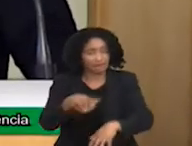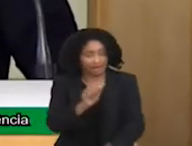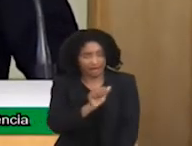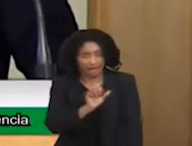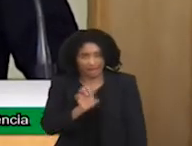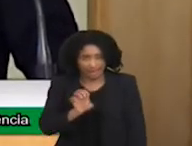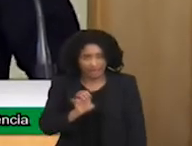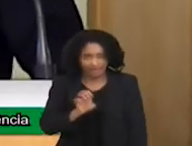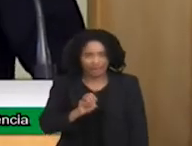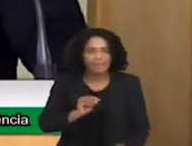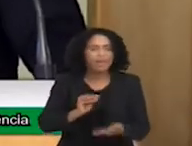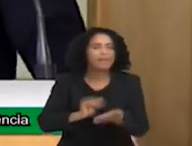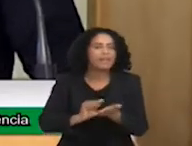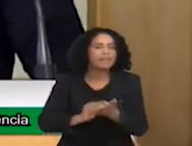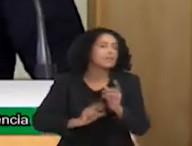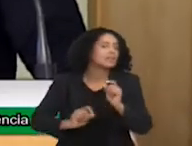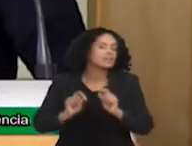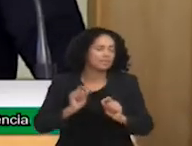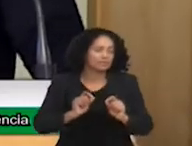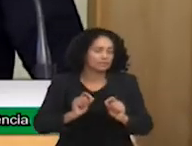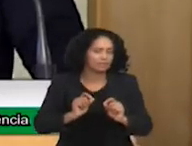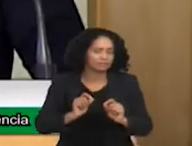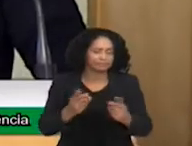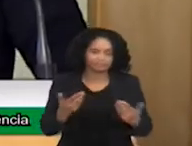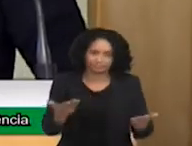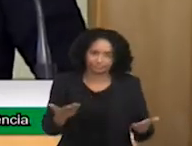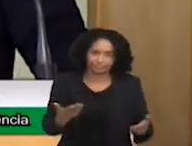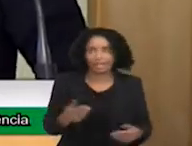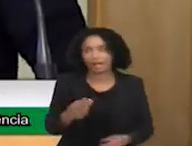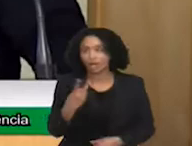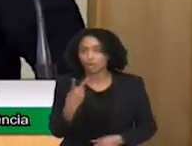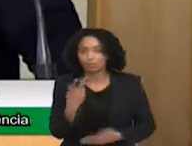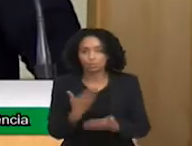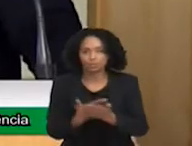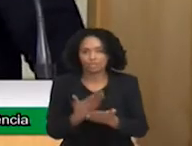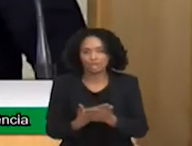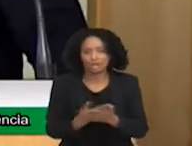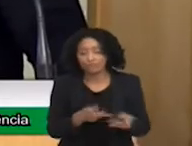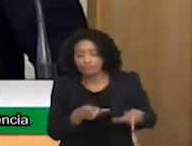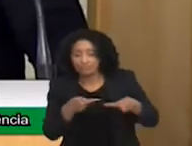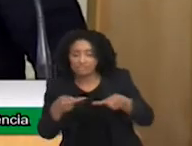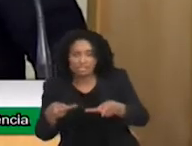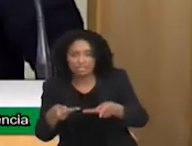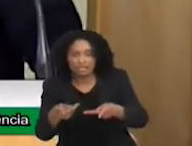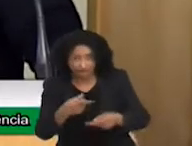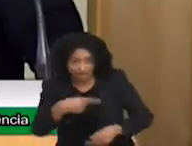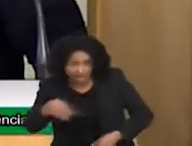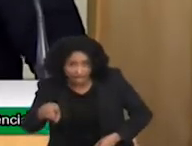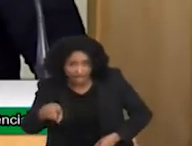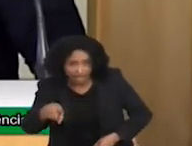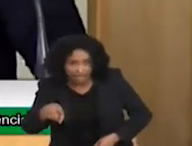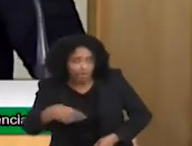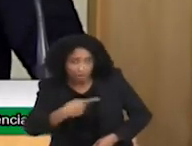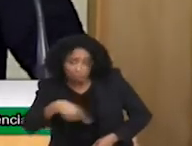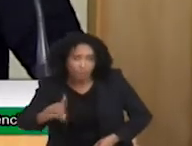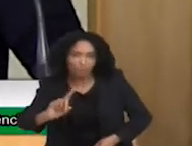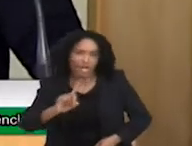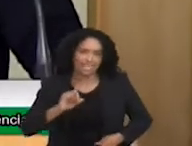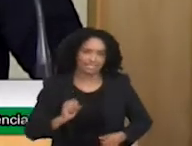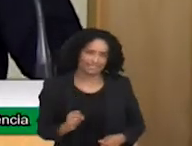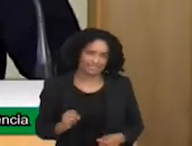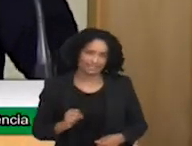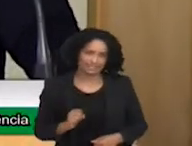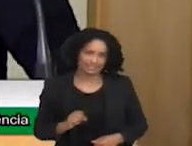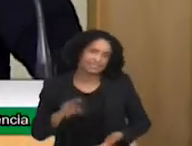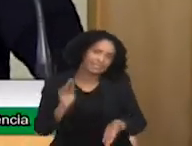aulas, então ela pega dois períodos, e aí ela não tem tempo para fazer. Essas cinco visitas nas salas de aula para poder fazer a